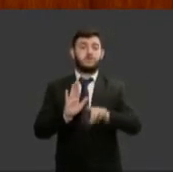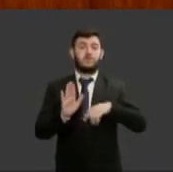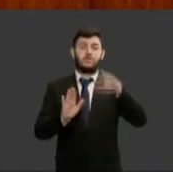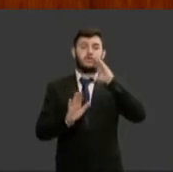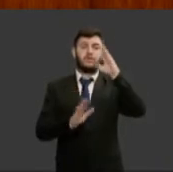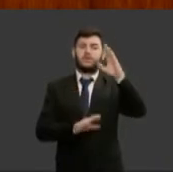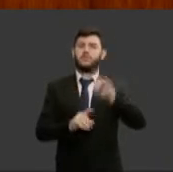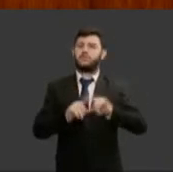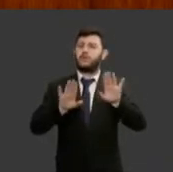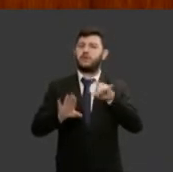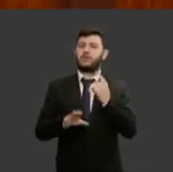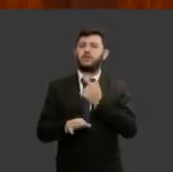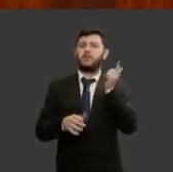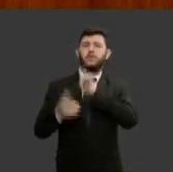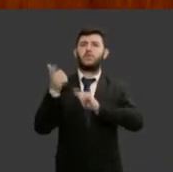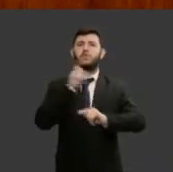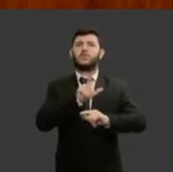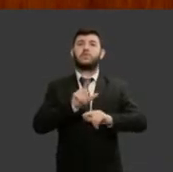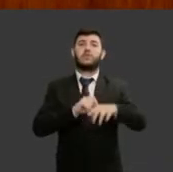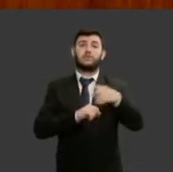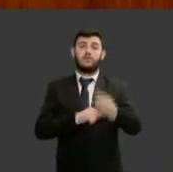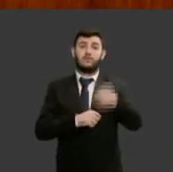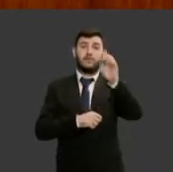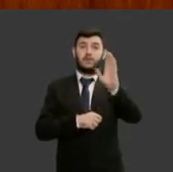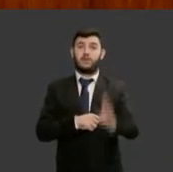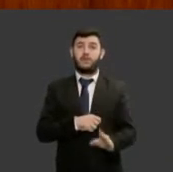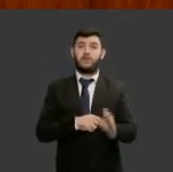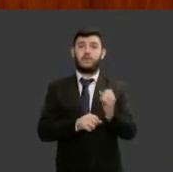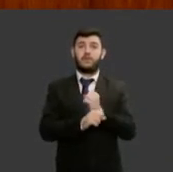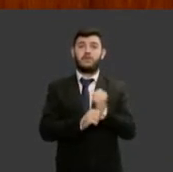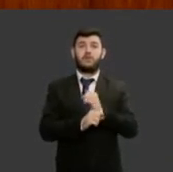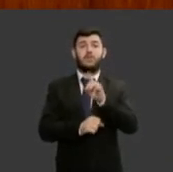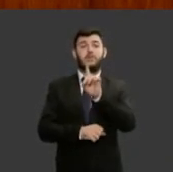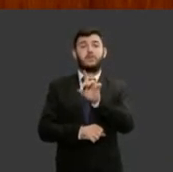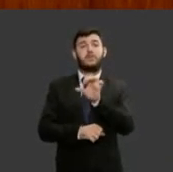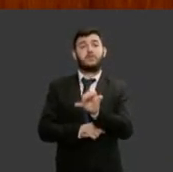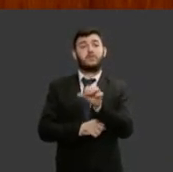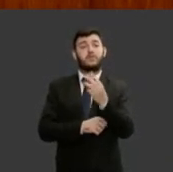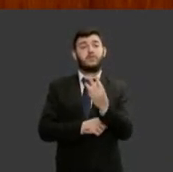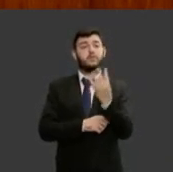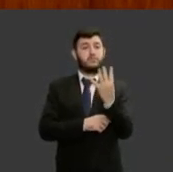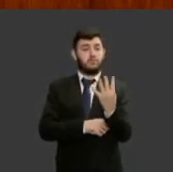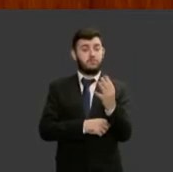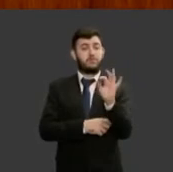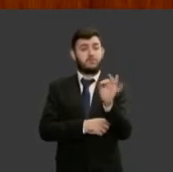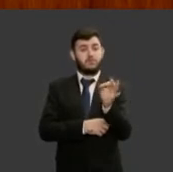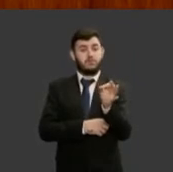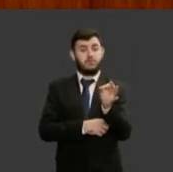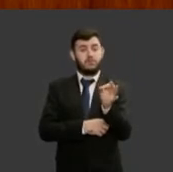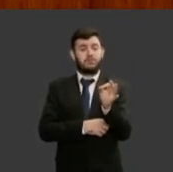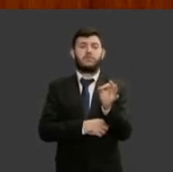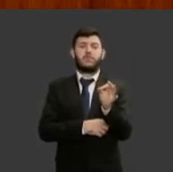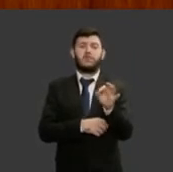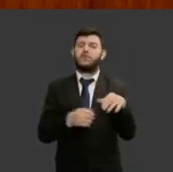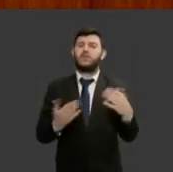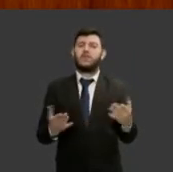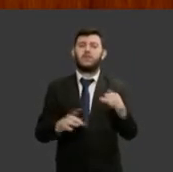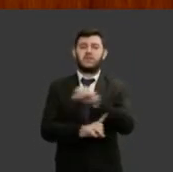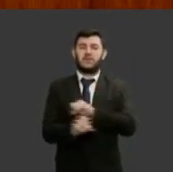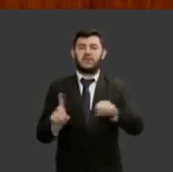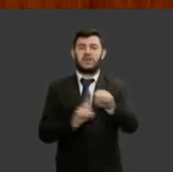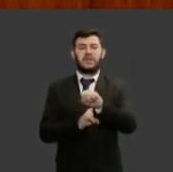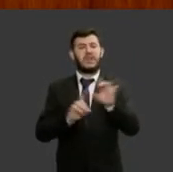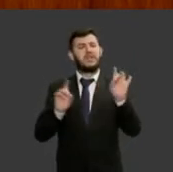nós o direito da mulher brasileira em 1934 de votar quando tudo que a sociedade esperava da mulher